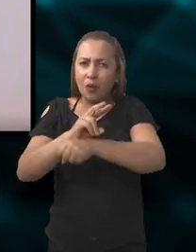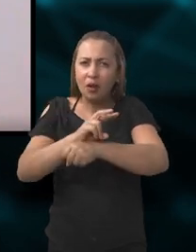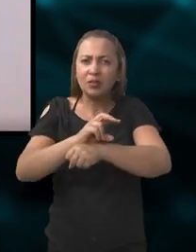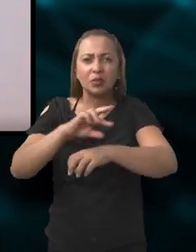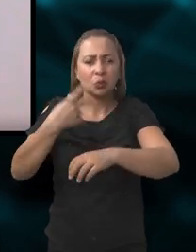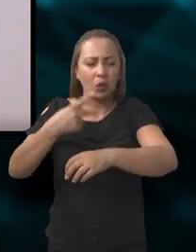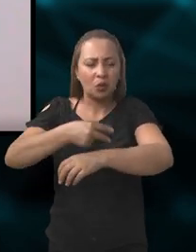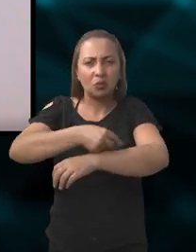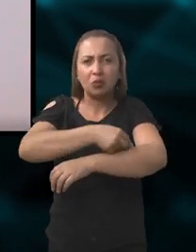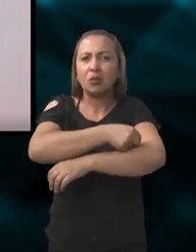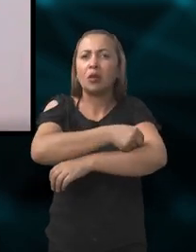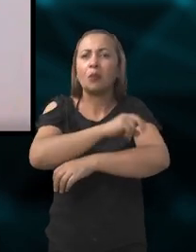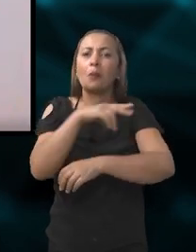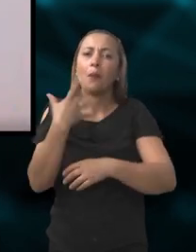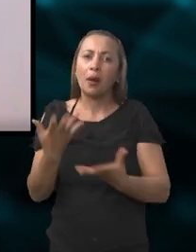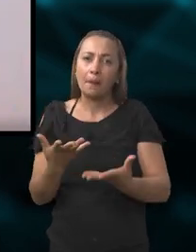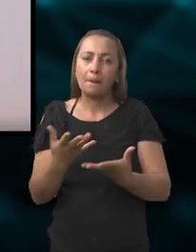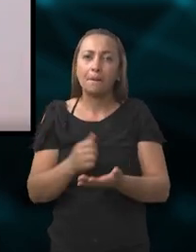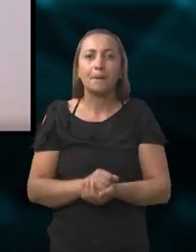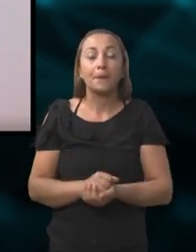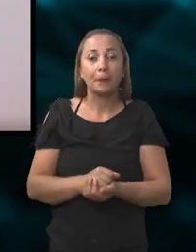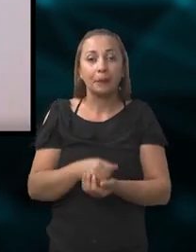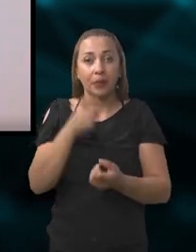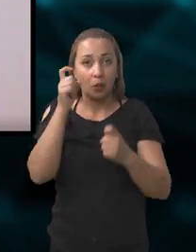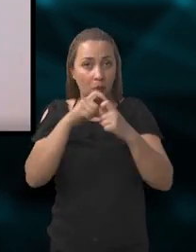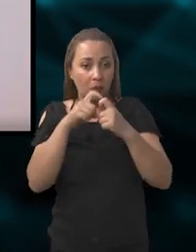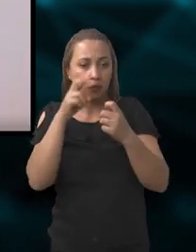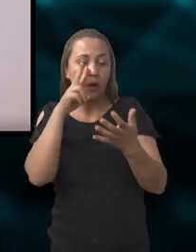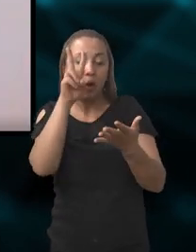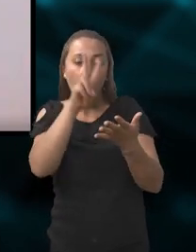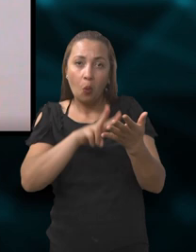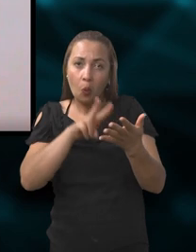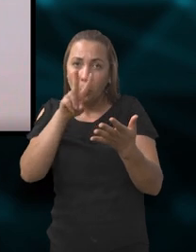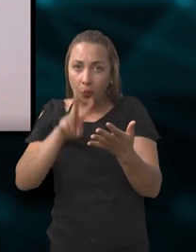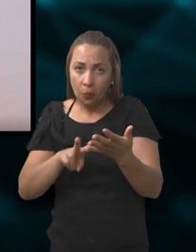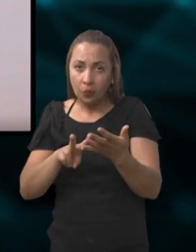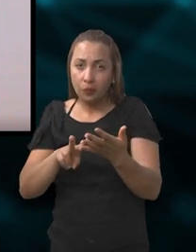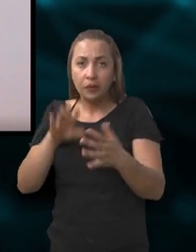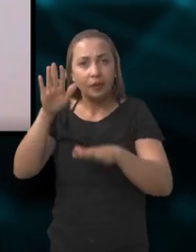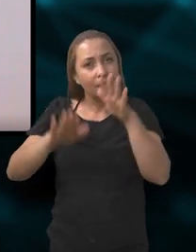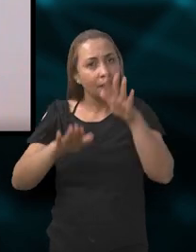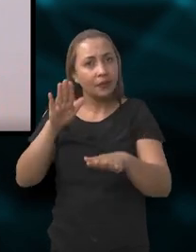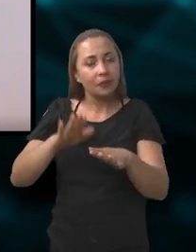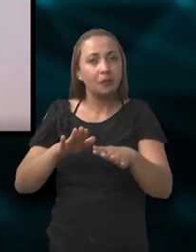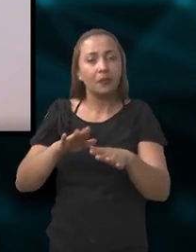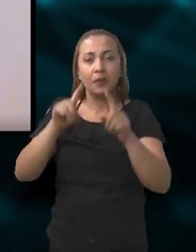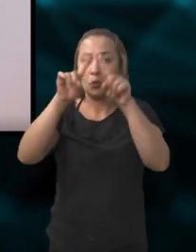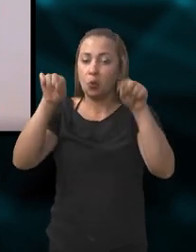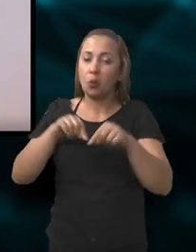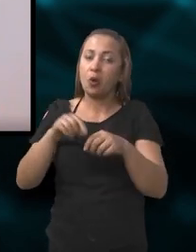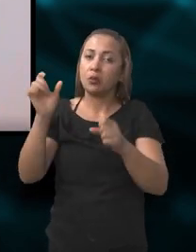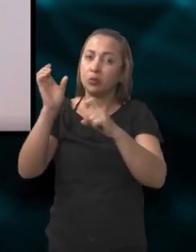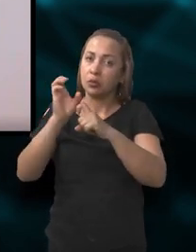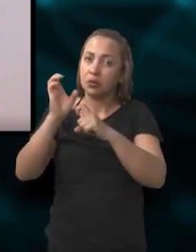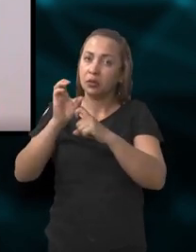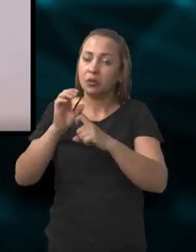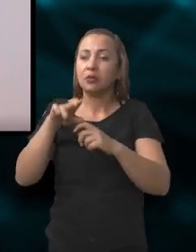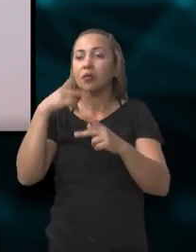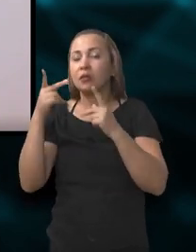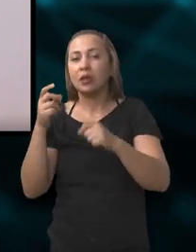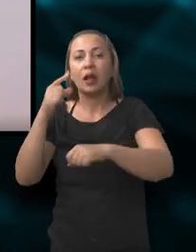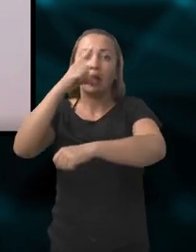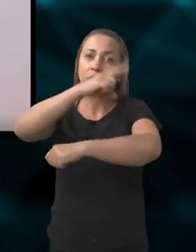Então, o médico vai fazer uma avaliação clínica e, a depender do quadro clínico, estará ou não indicado